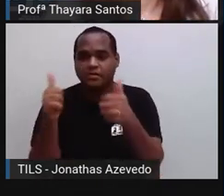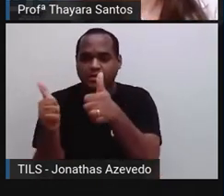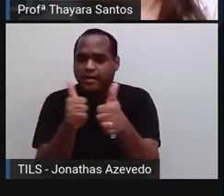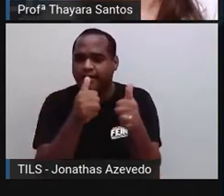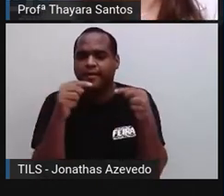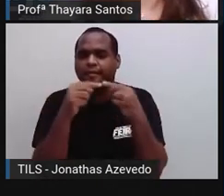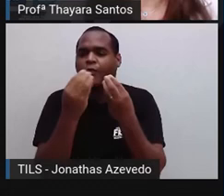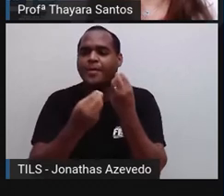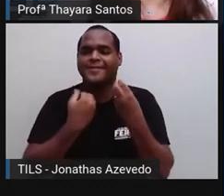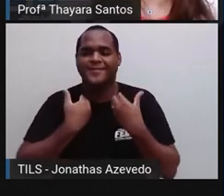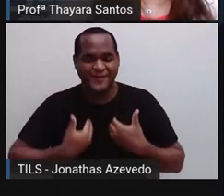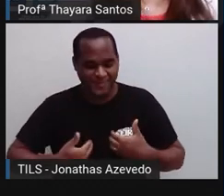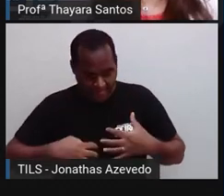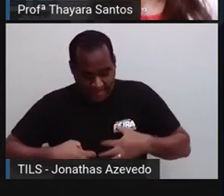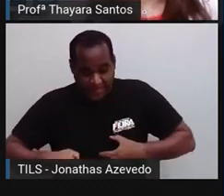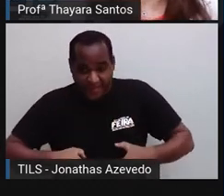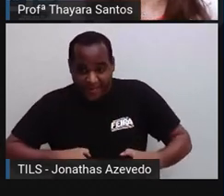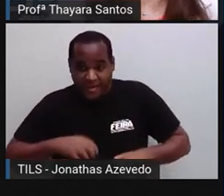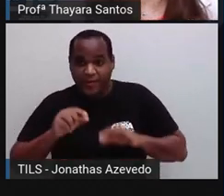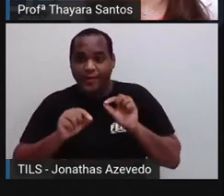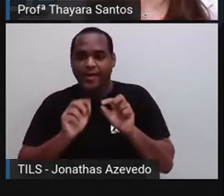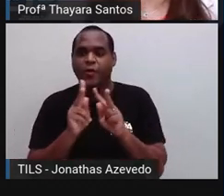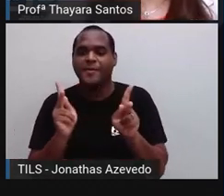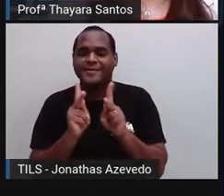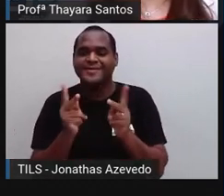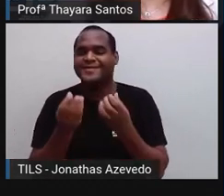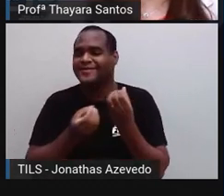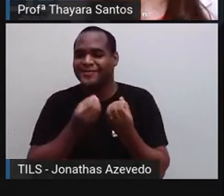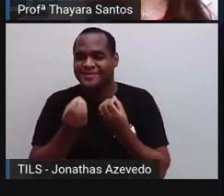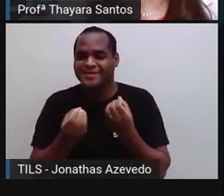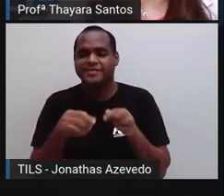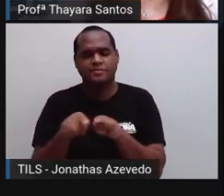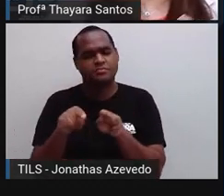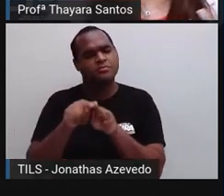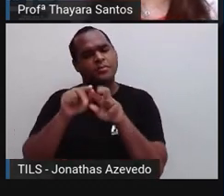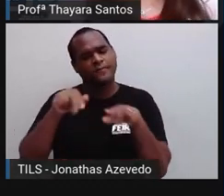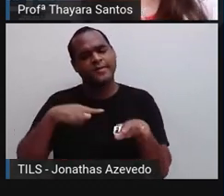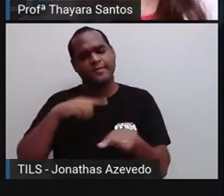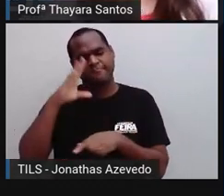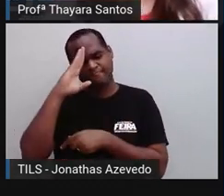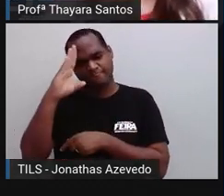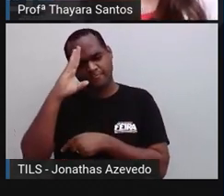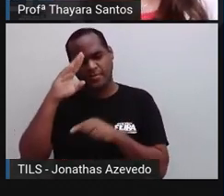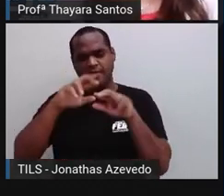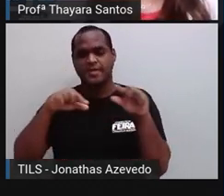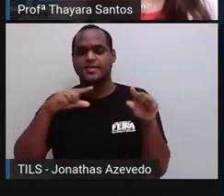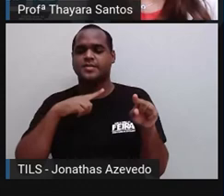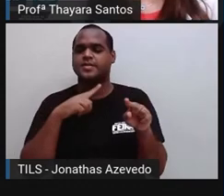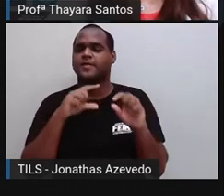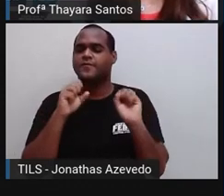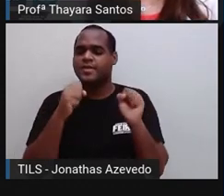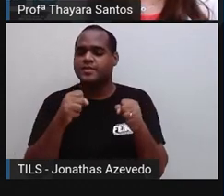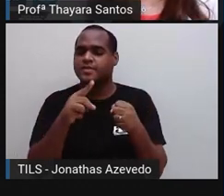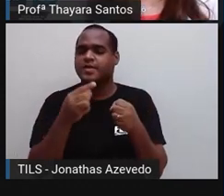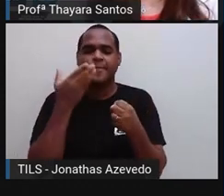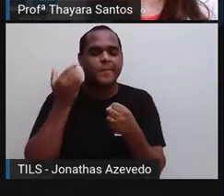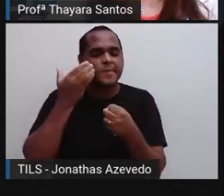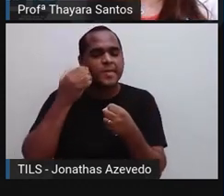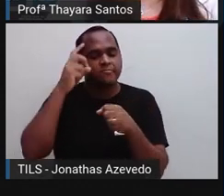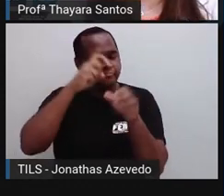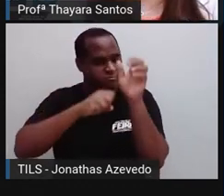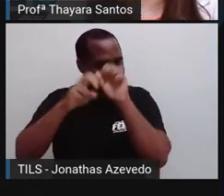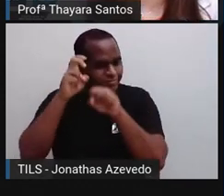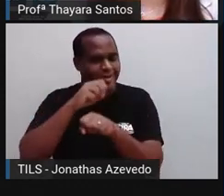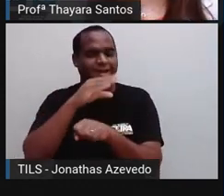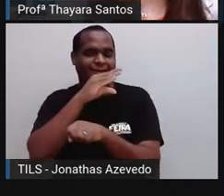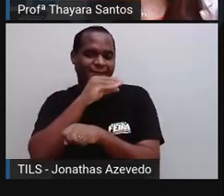funcionamento do corpo, como é que esses hormônios atuam aí. E muitas vezes, principalmente nessa fase que vocês estão vivenciando aí do outro lado, a fase da